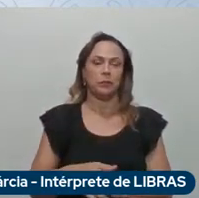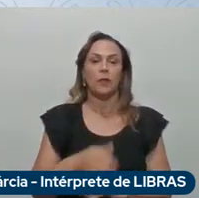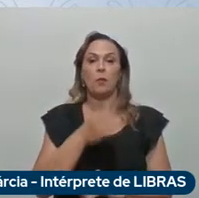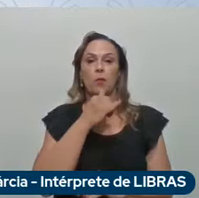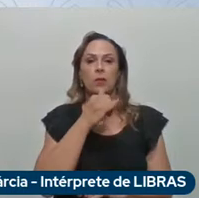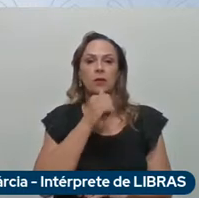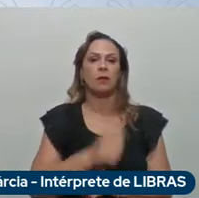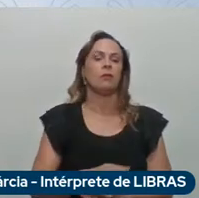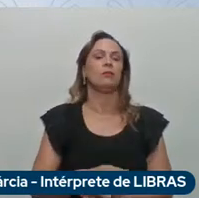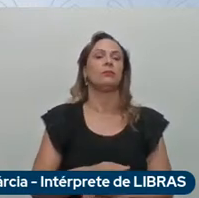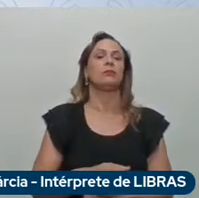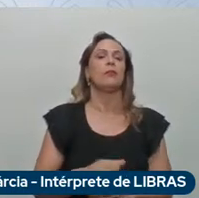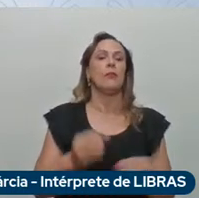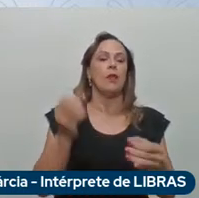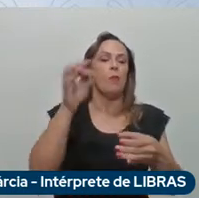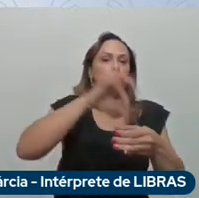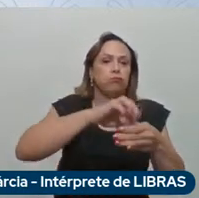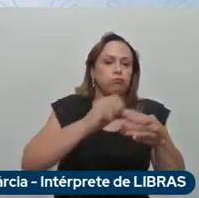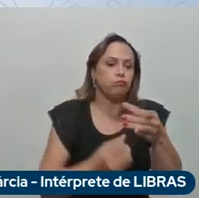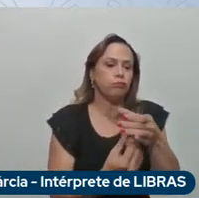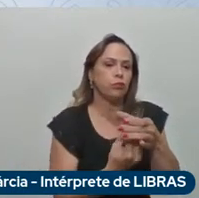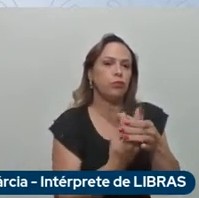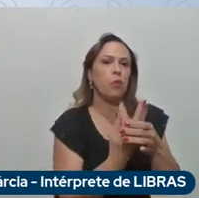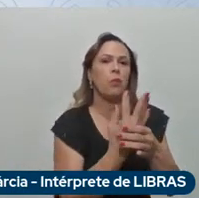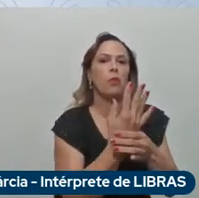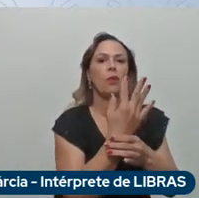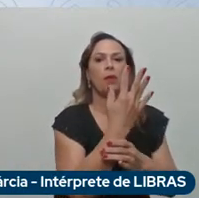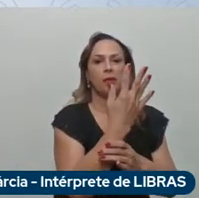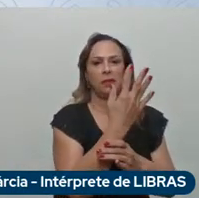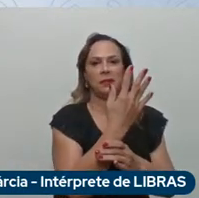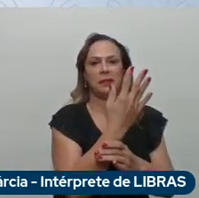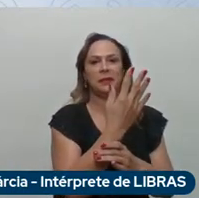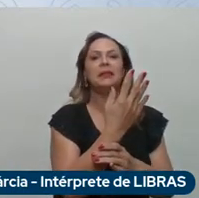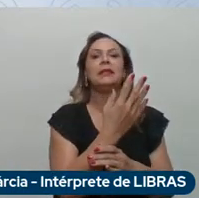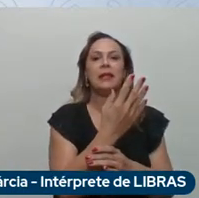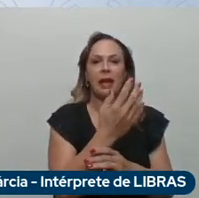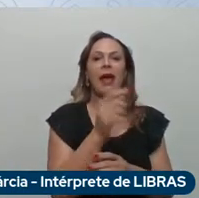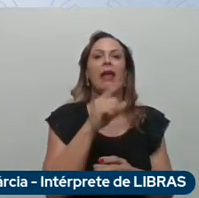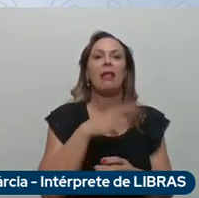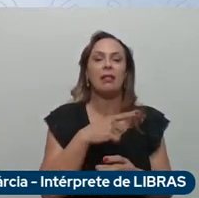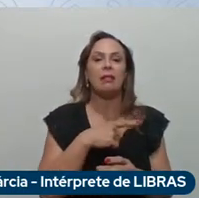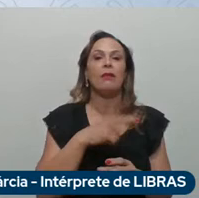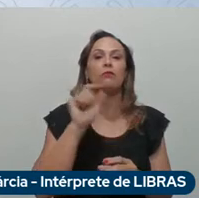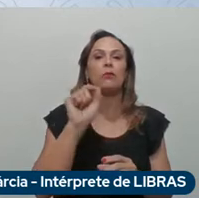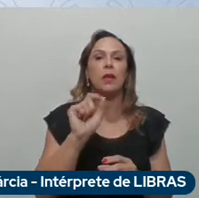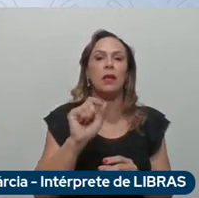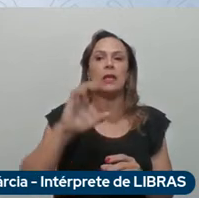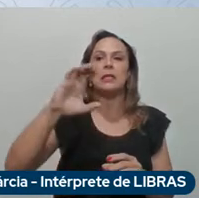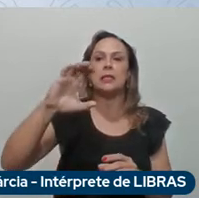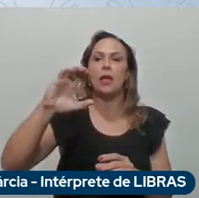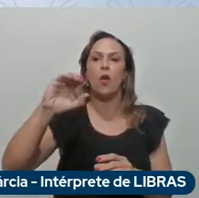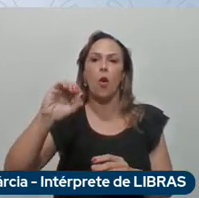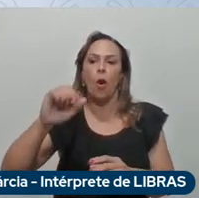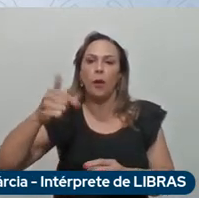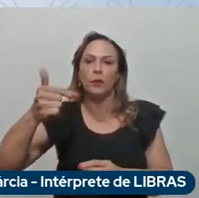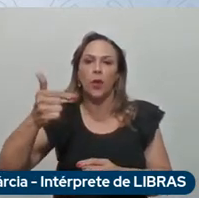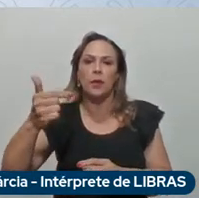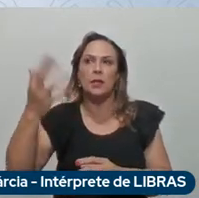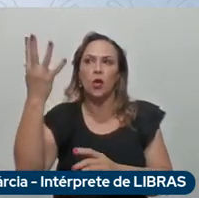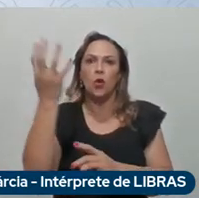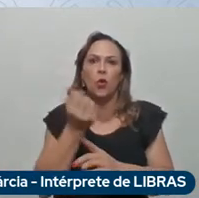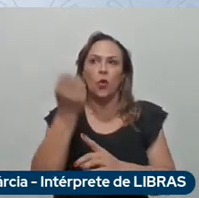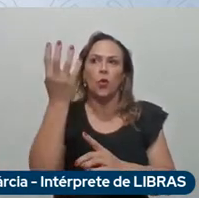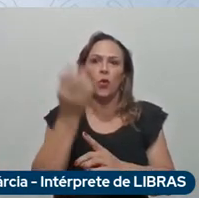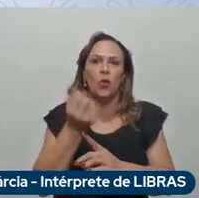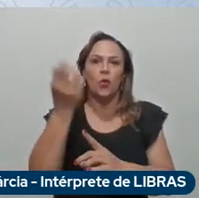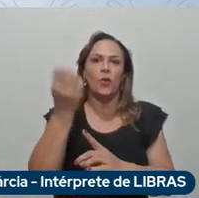a cana-de-açúcar crescendo e se desenvolvendo resta CO2 do ambiente e esse CO2 depois